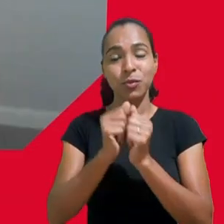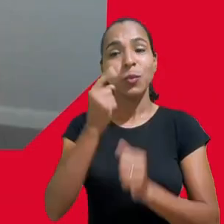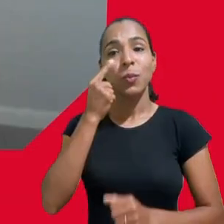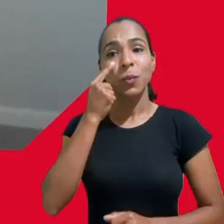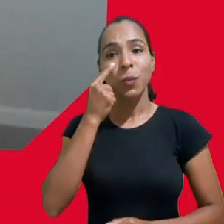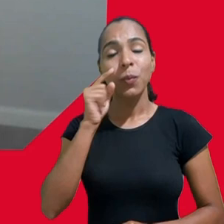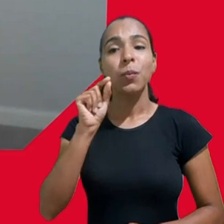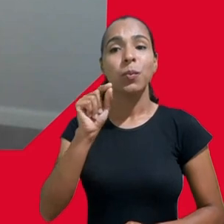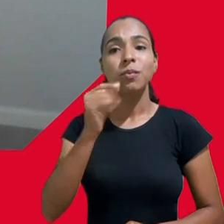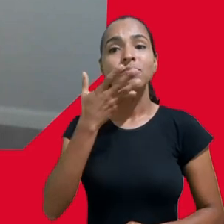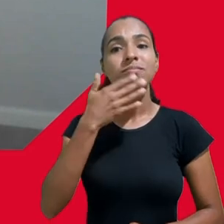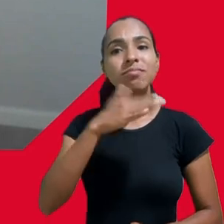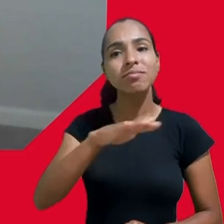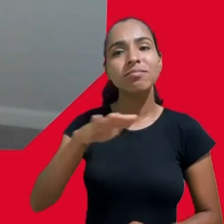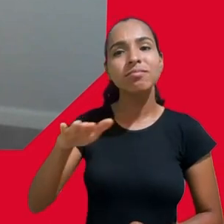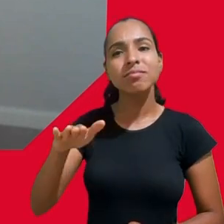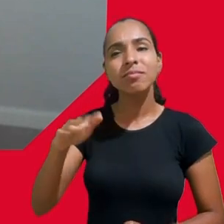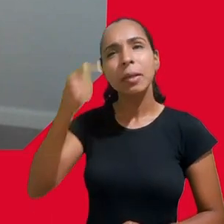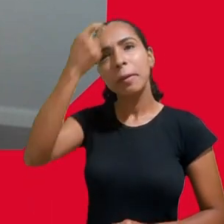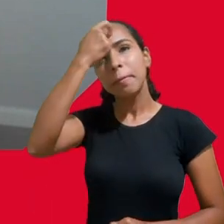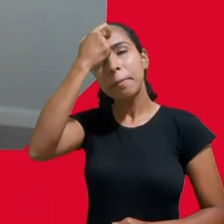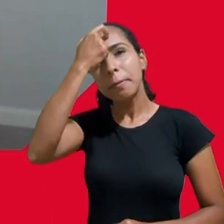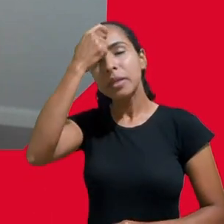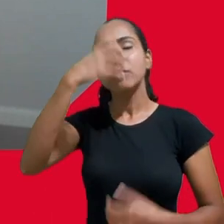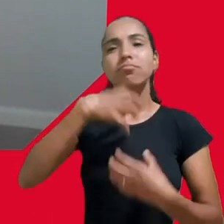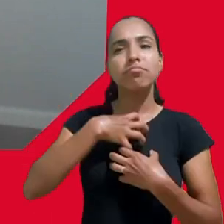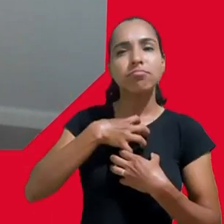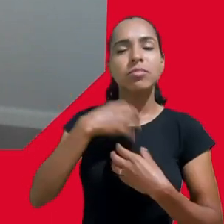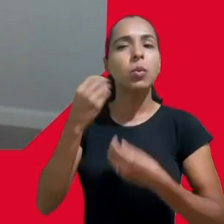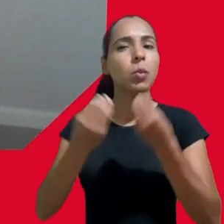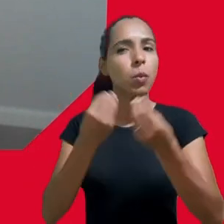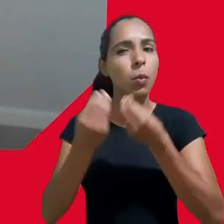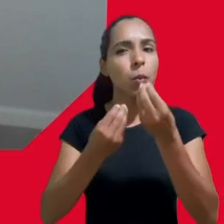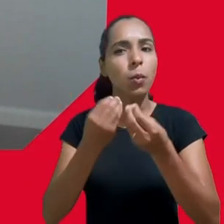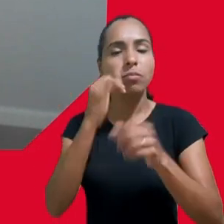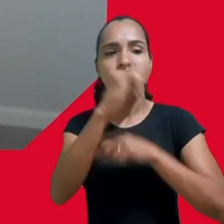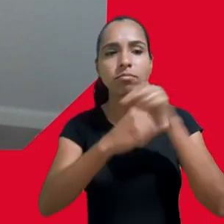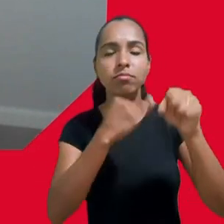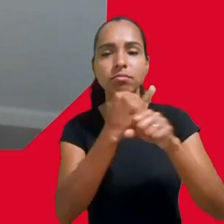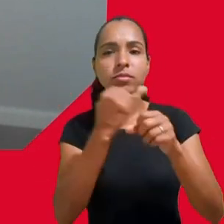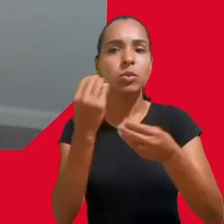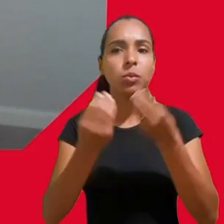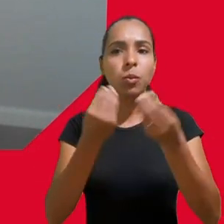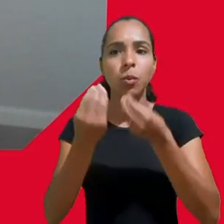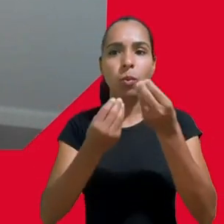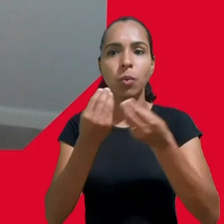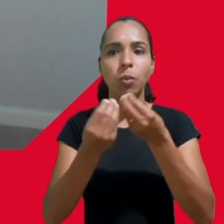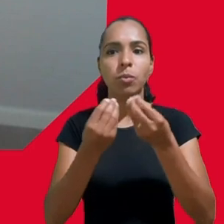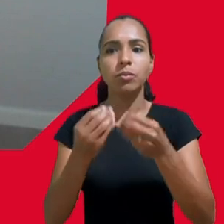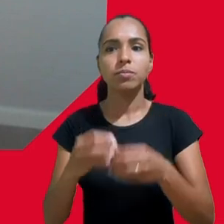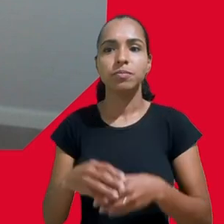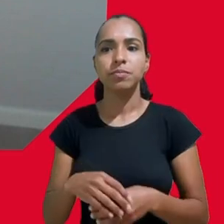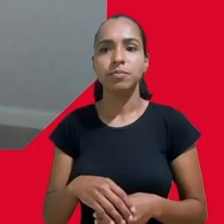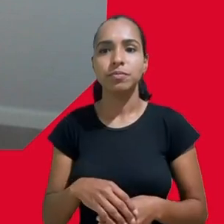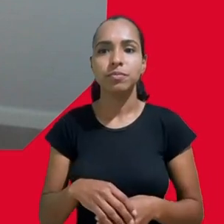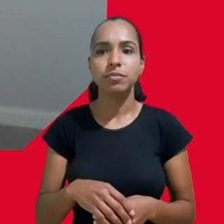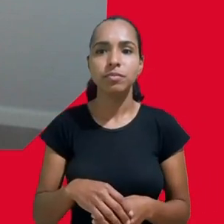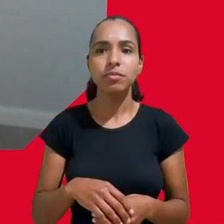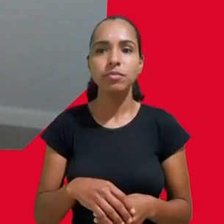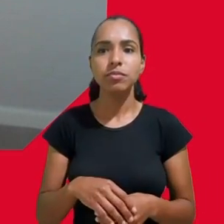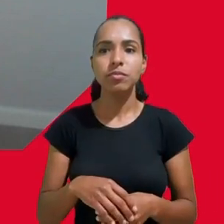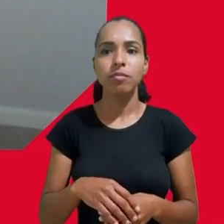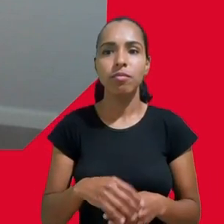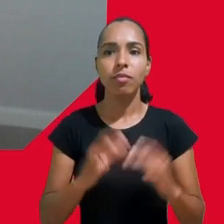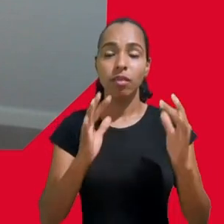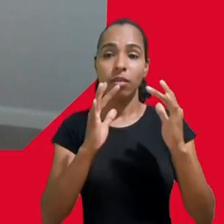pensam e sentem a respeito da internet foi esse o objetivo do portal Lunetas quando produziu a série Infâncias Conectadas e a gente vai terminar